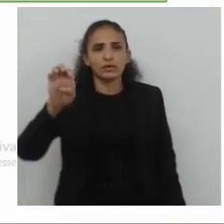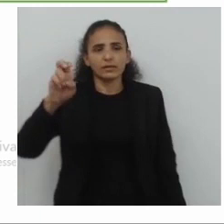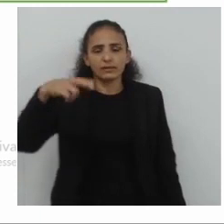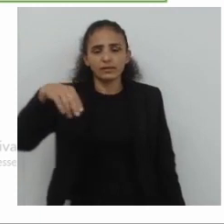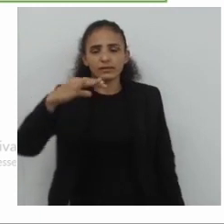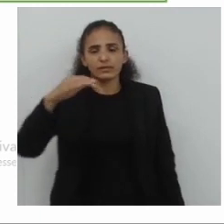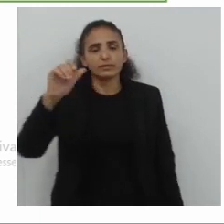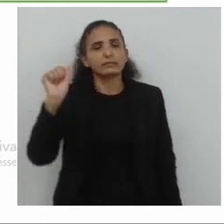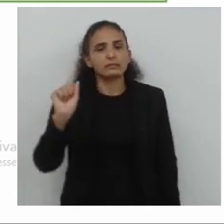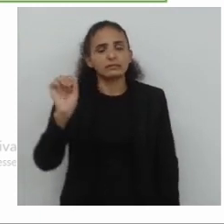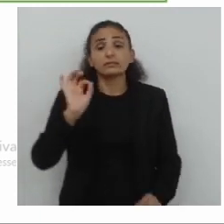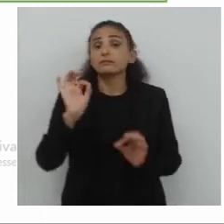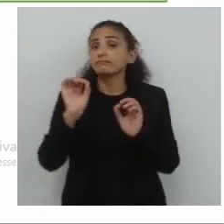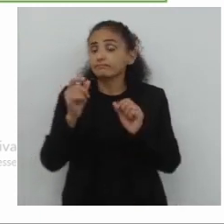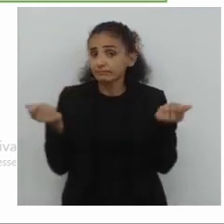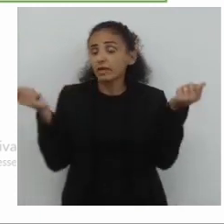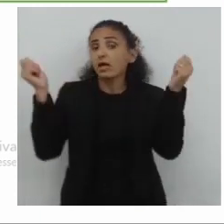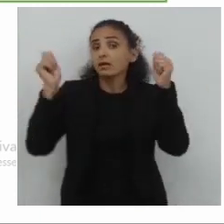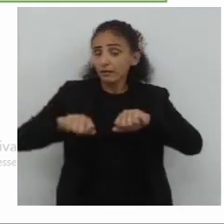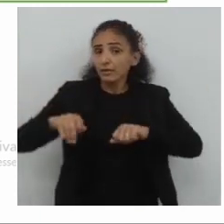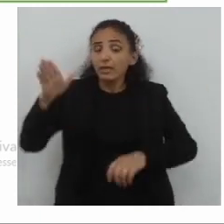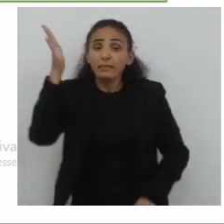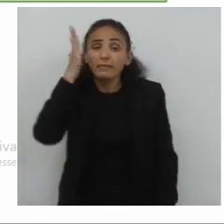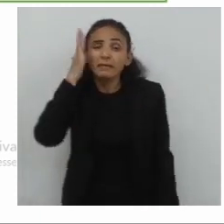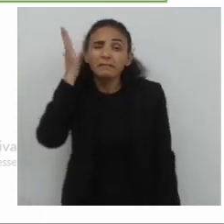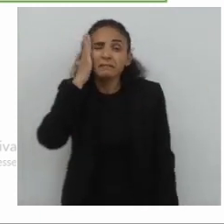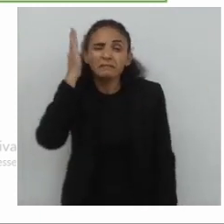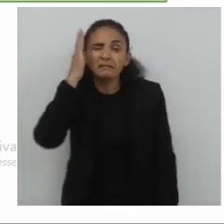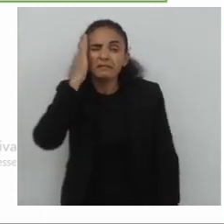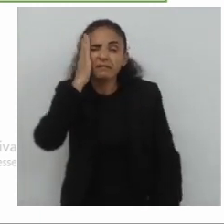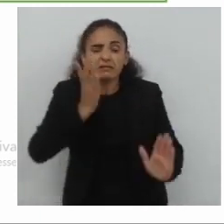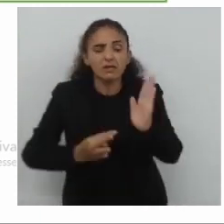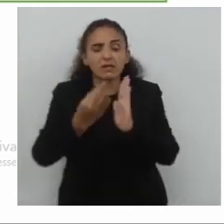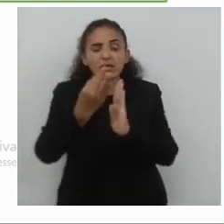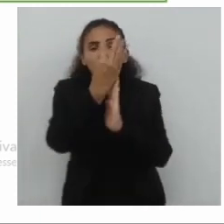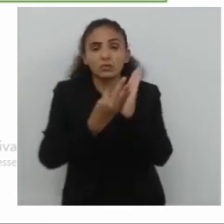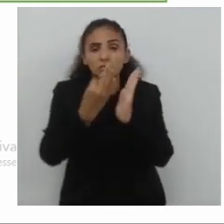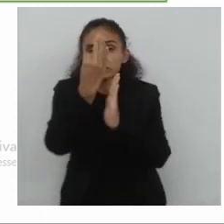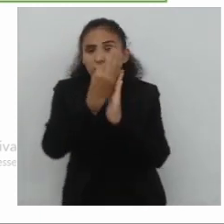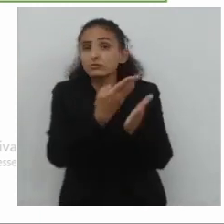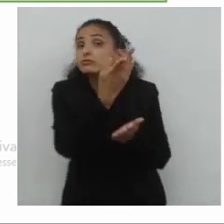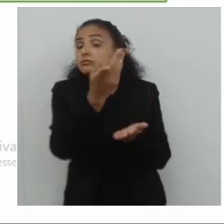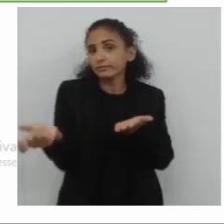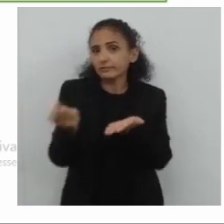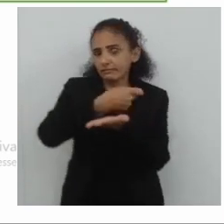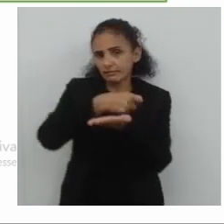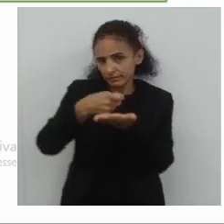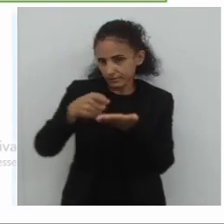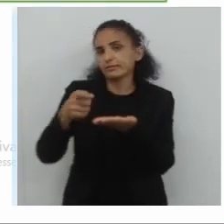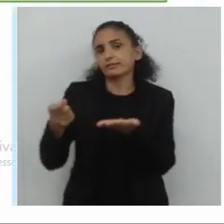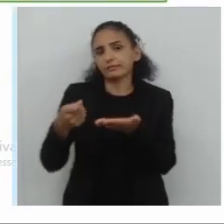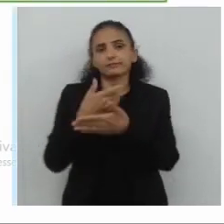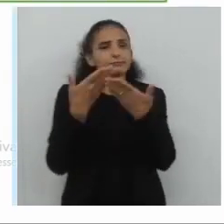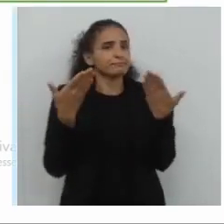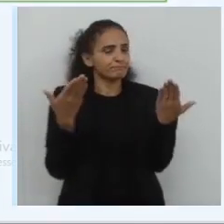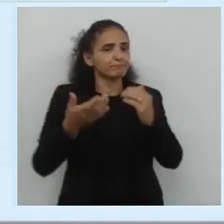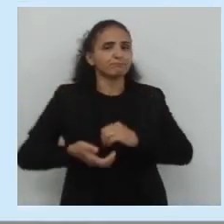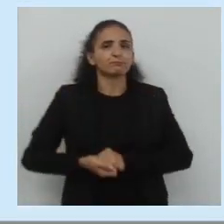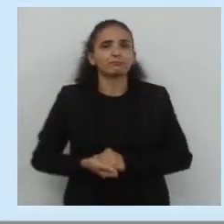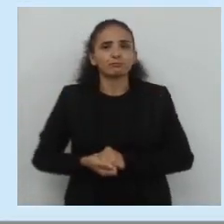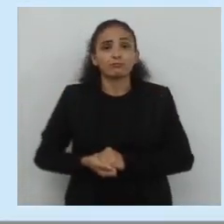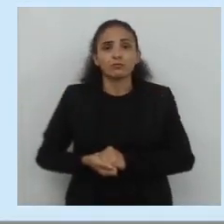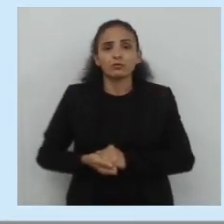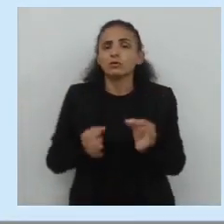coerência? É o fator que possibilita o entendimento da mensagem transmitida no texto. Ou seja, corta para mim.